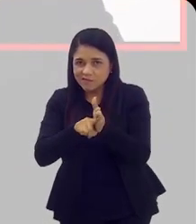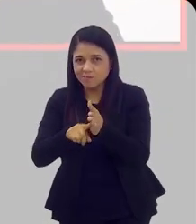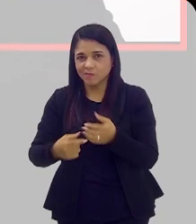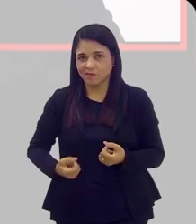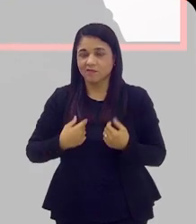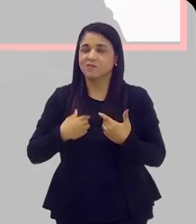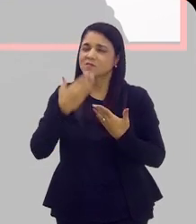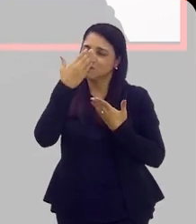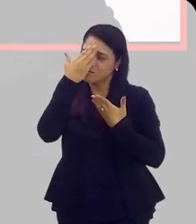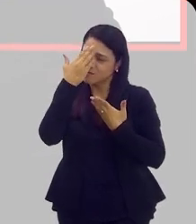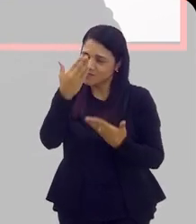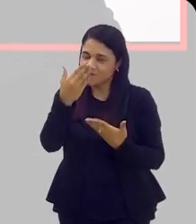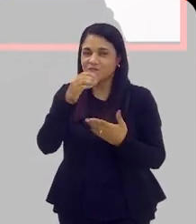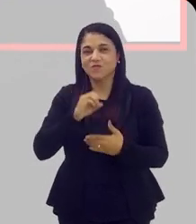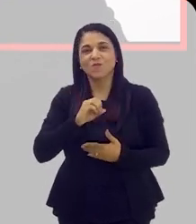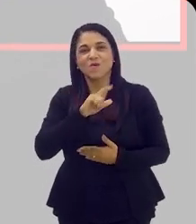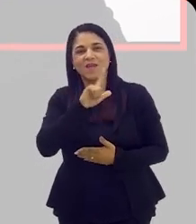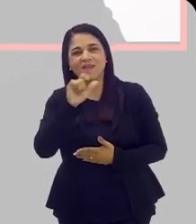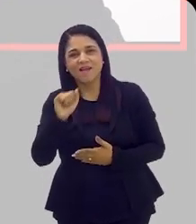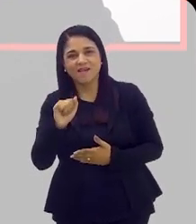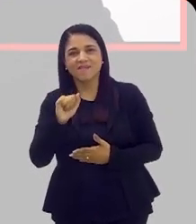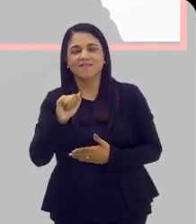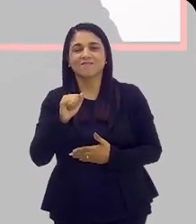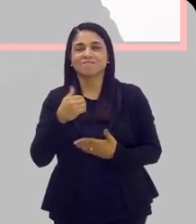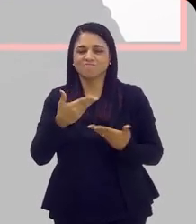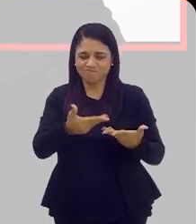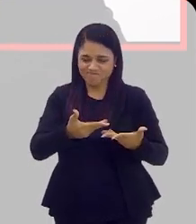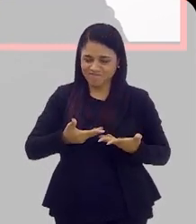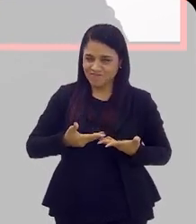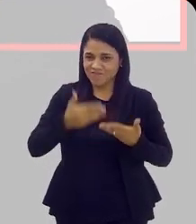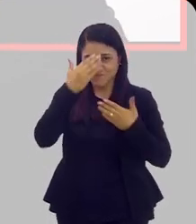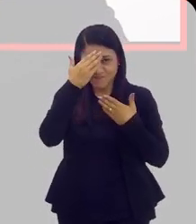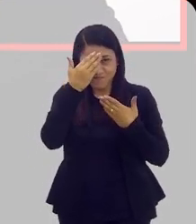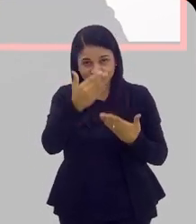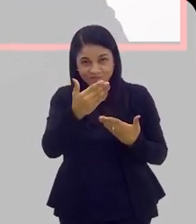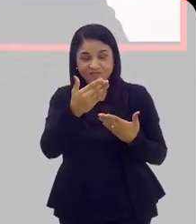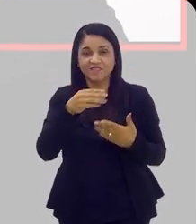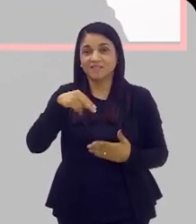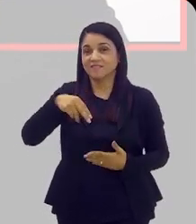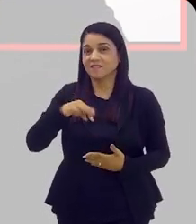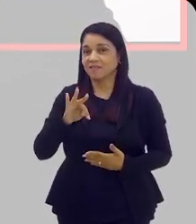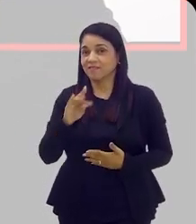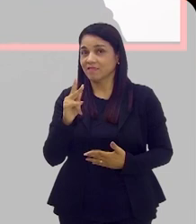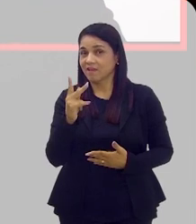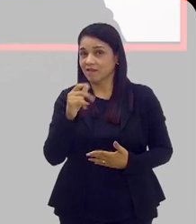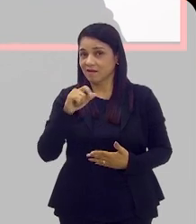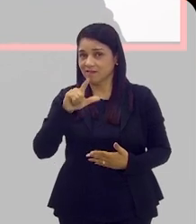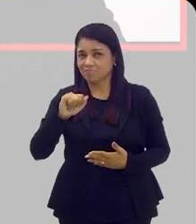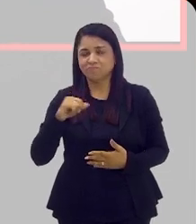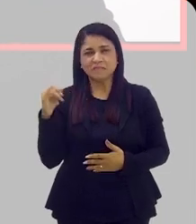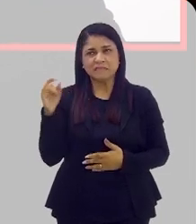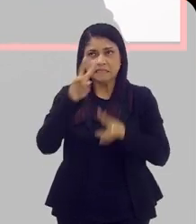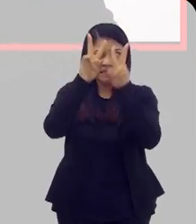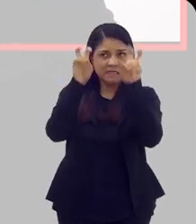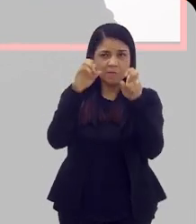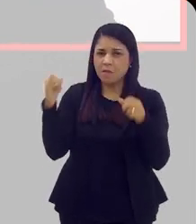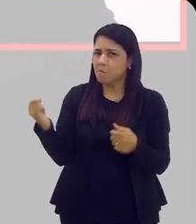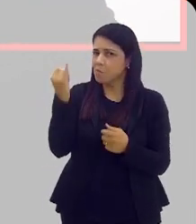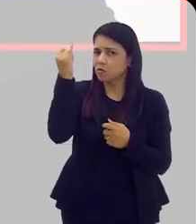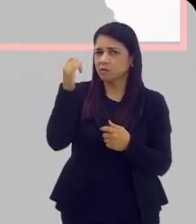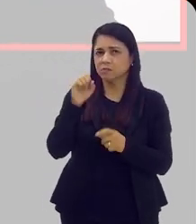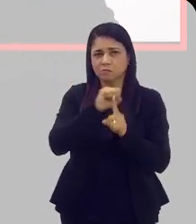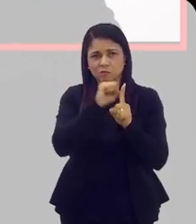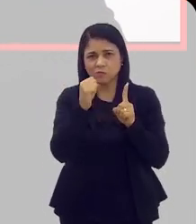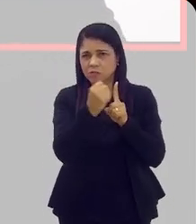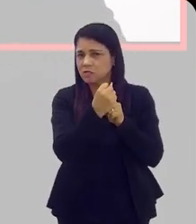Natália, é um prazer estar aqui com você. Muito obrigado pelo convite. A falar sobre esse tema tão importante, tão relevante para a sociedade